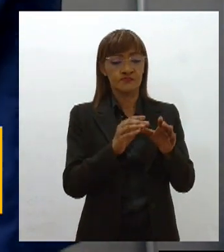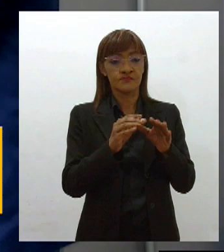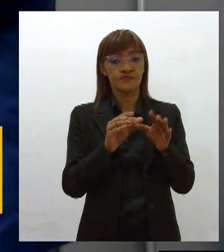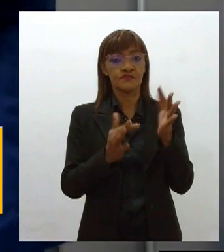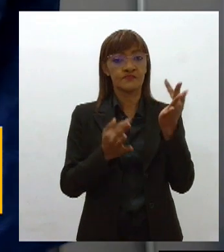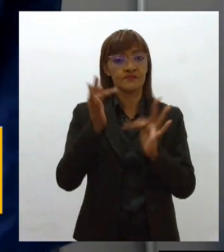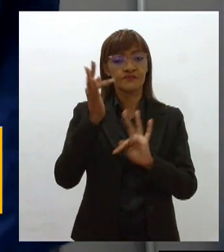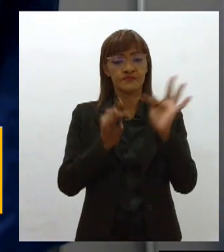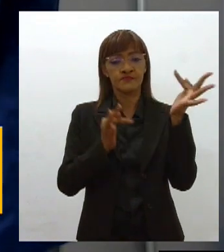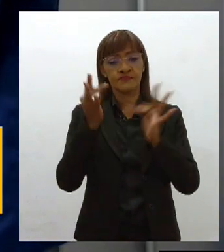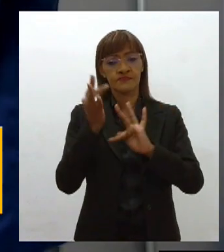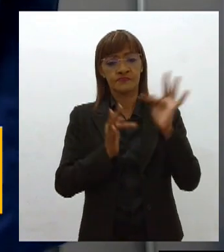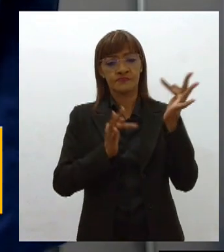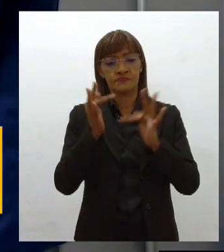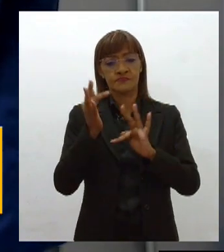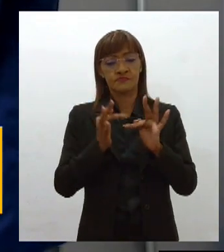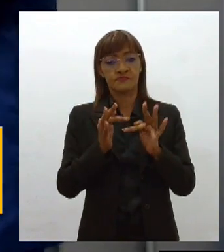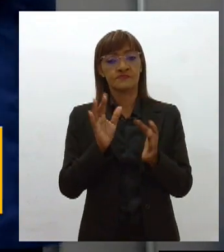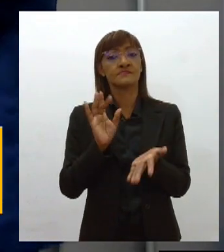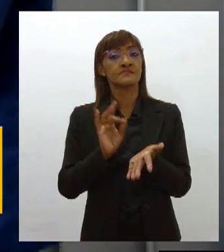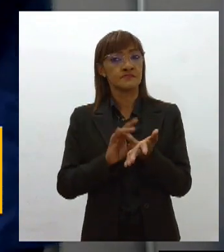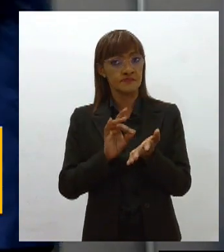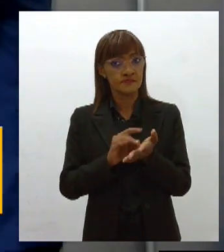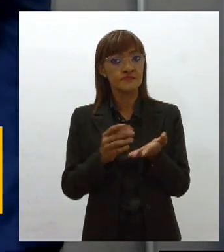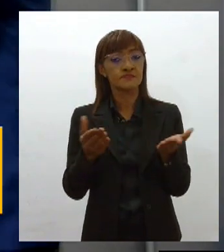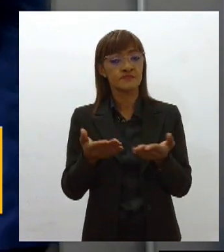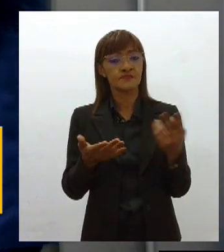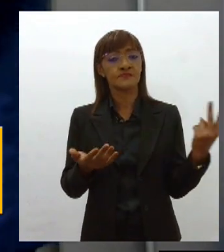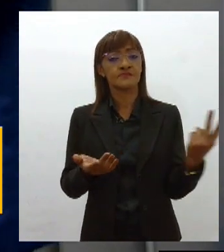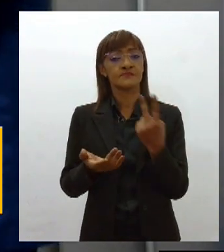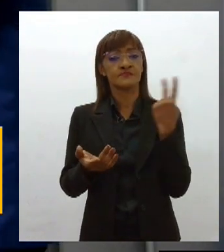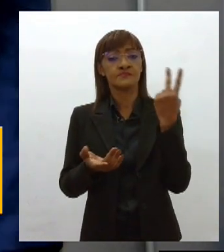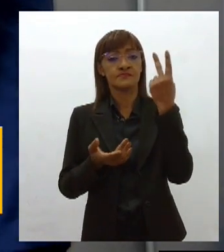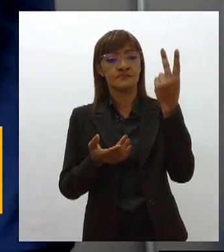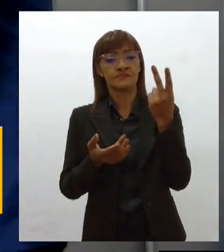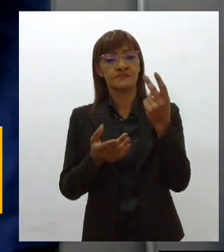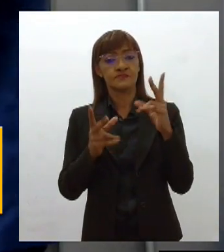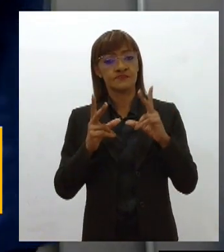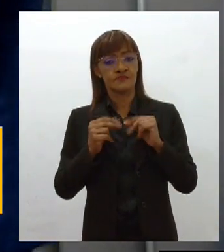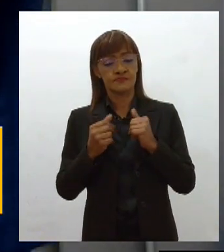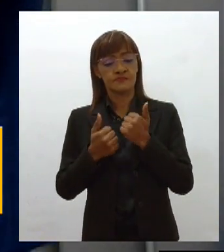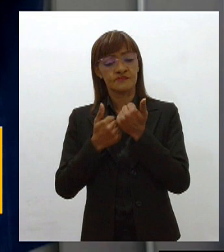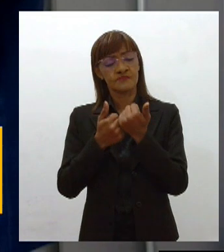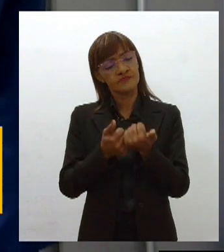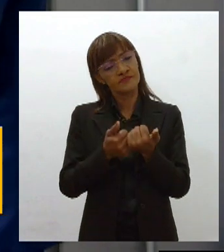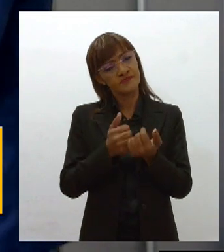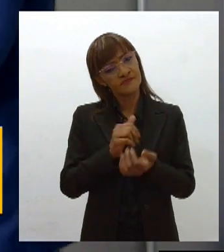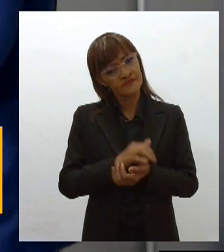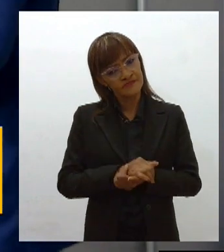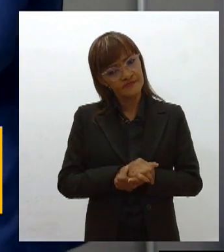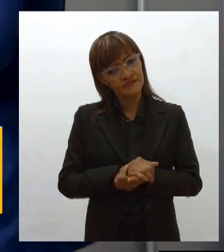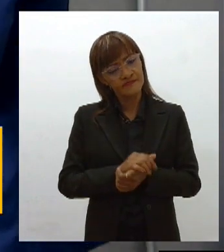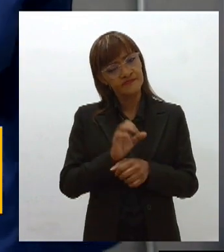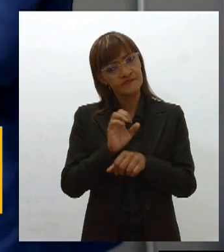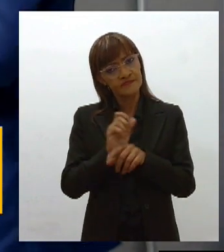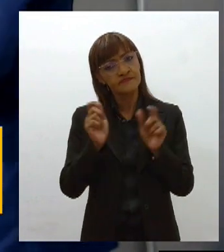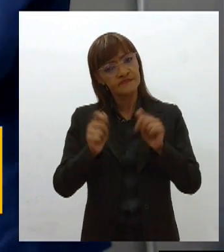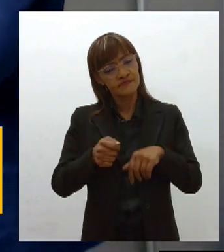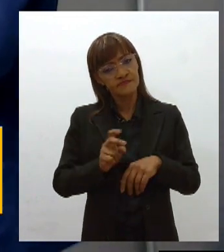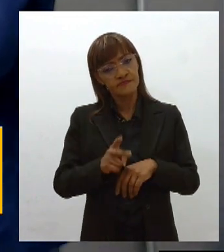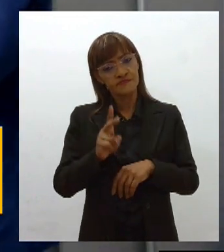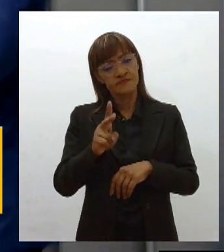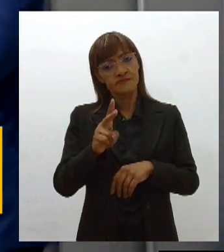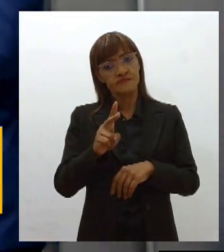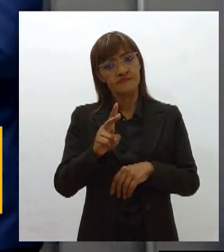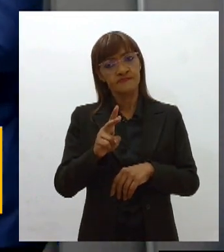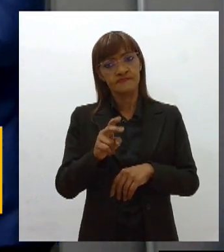que, de fato, agora terão esse reconhecimento, essa ajuda do poder público, do Poder Executivo Estadual para manter as suas tradições, não é